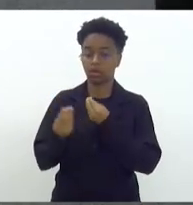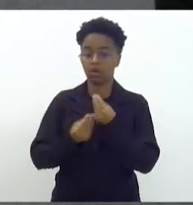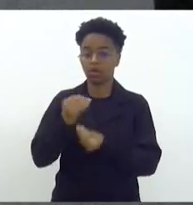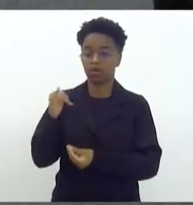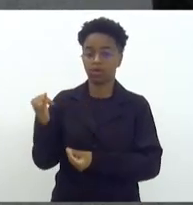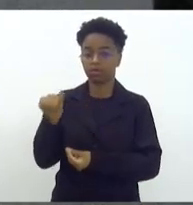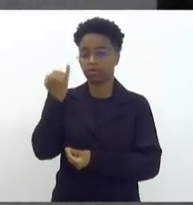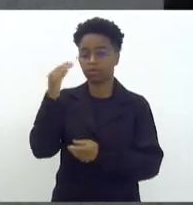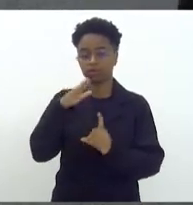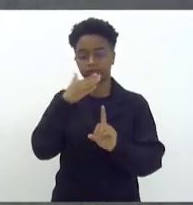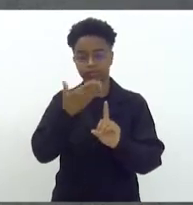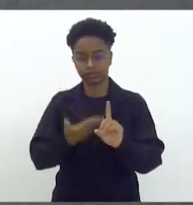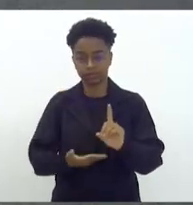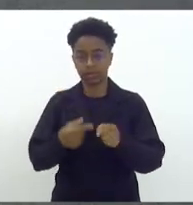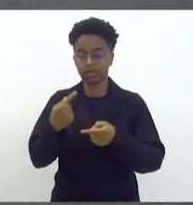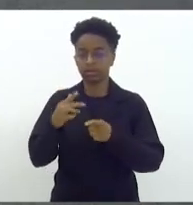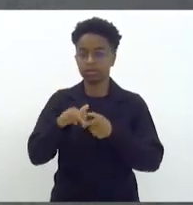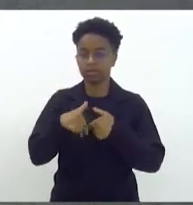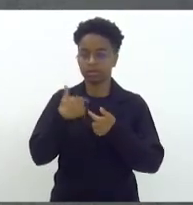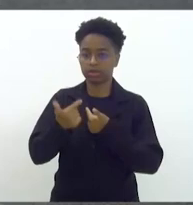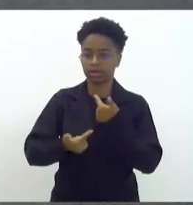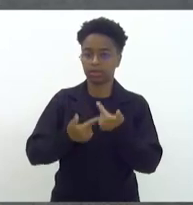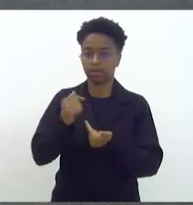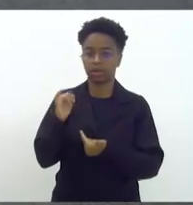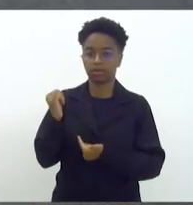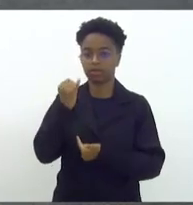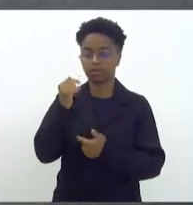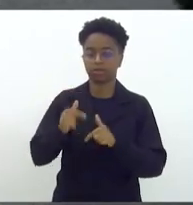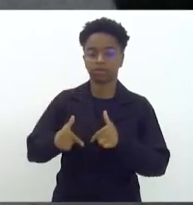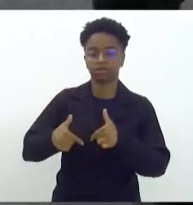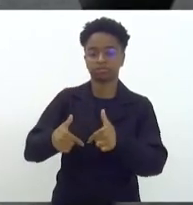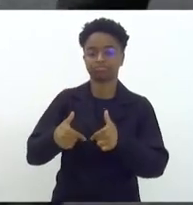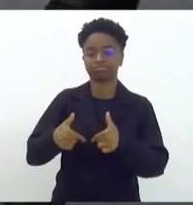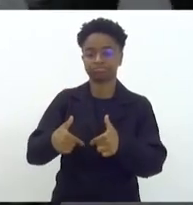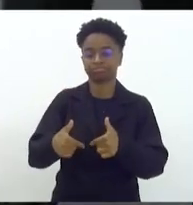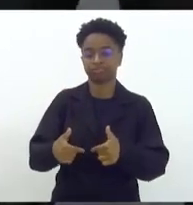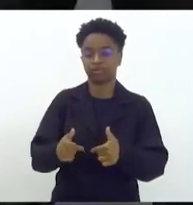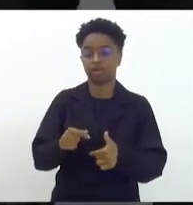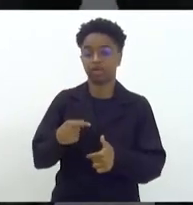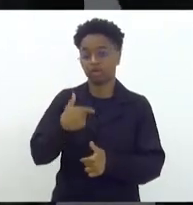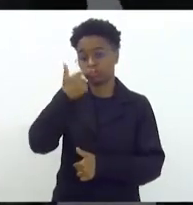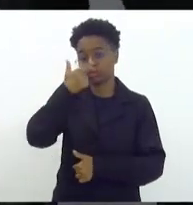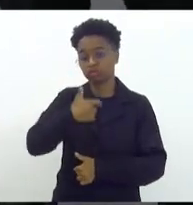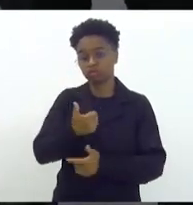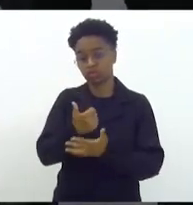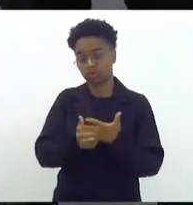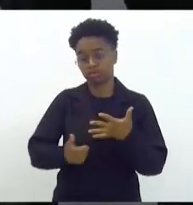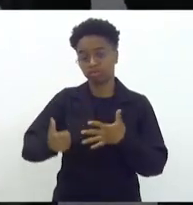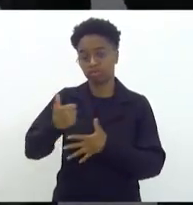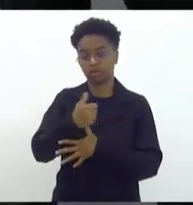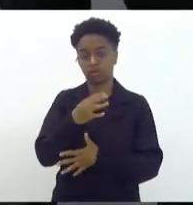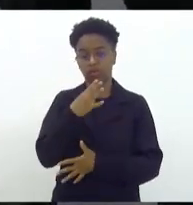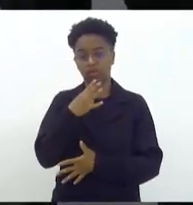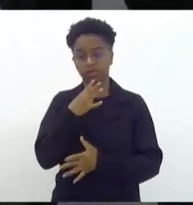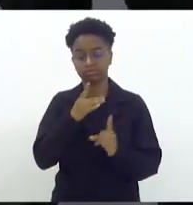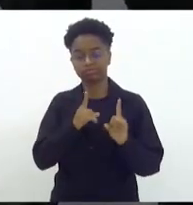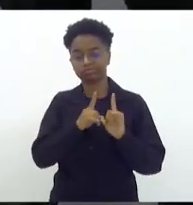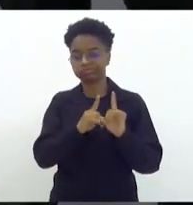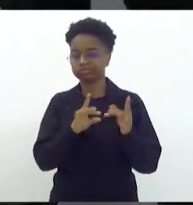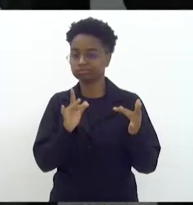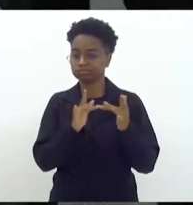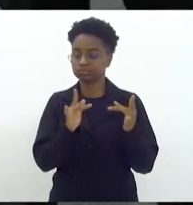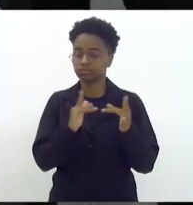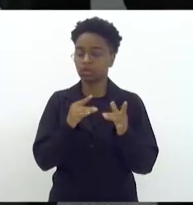homem com o trabalho fundamental realizado por todos nós. Eu sou um privilegiado de conhecer de perto o